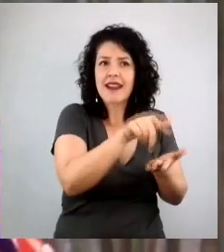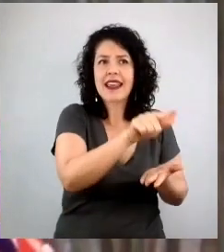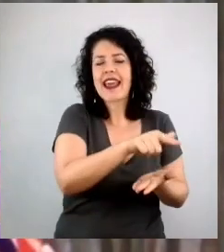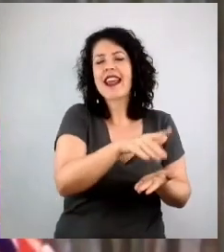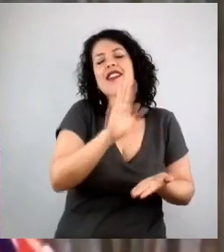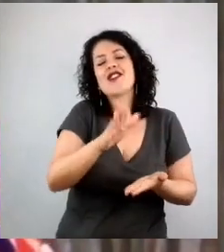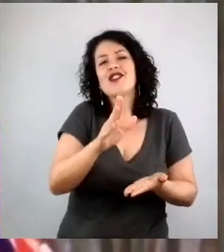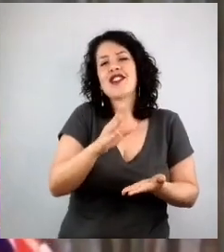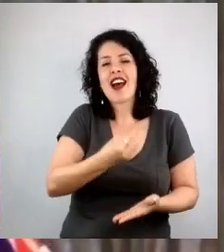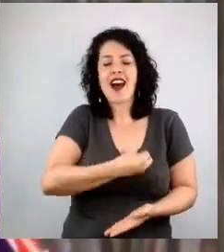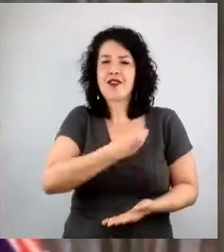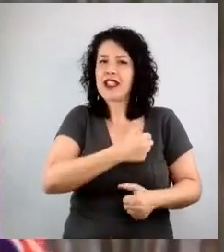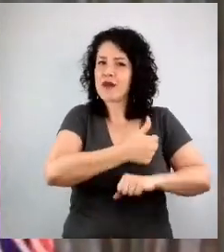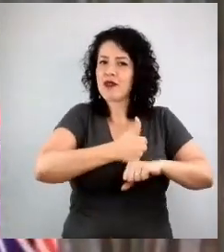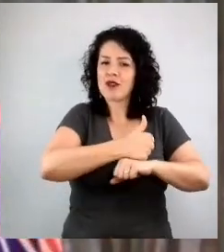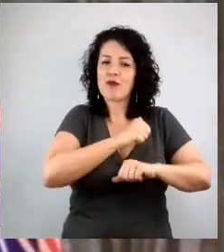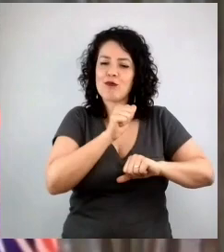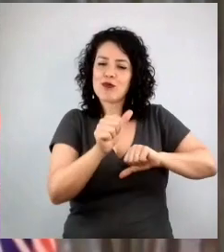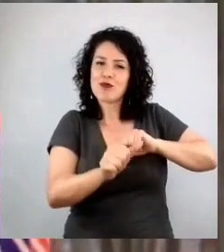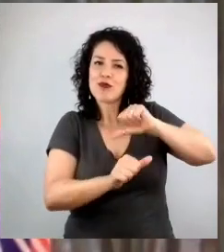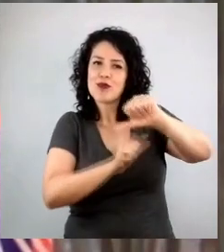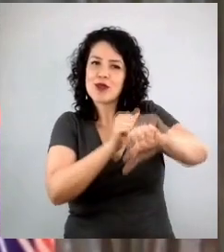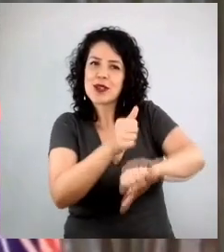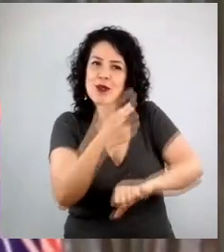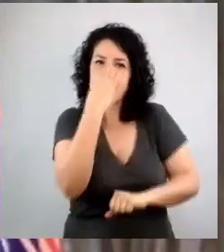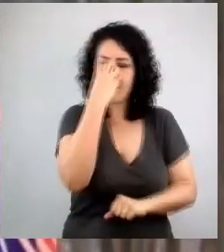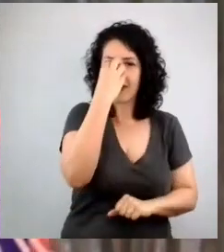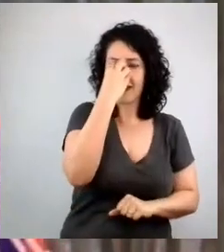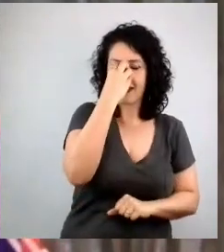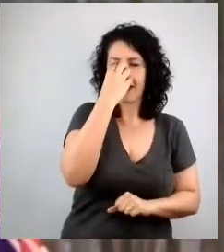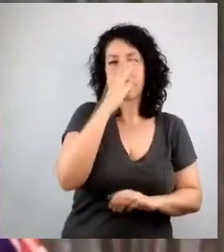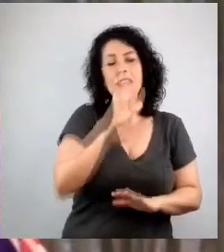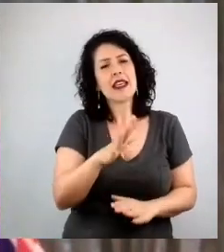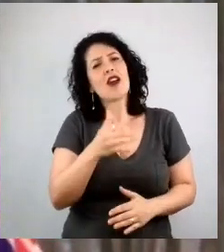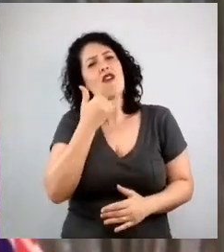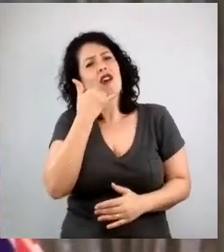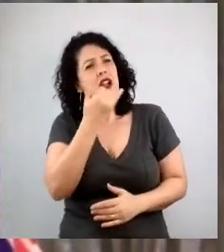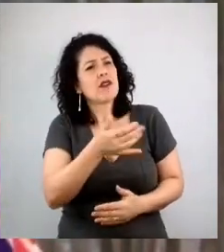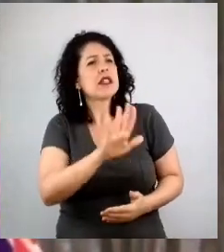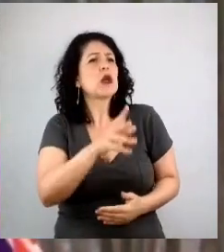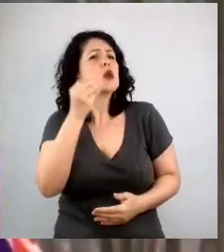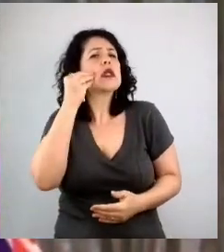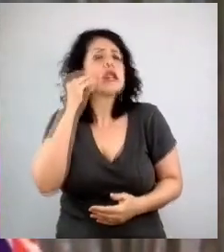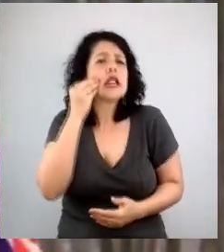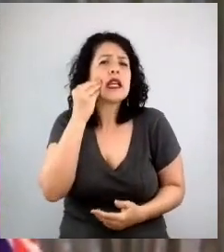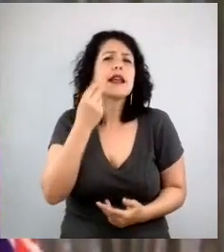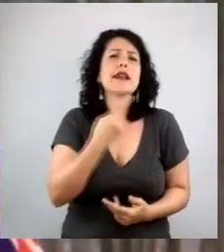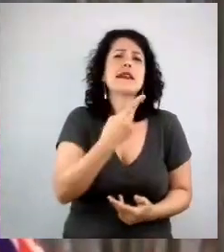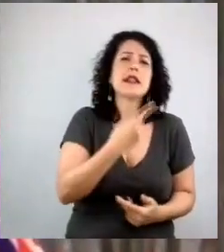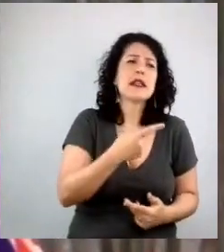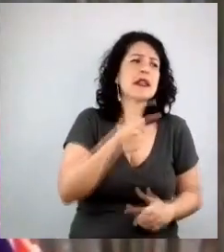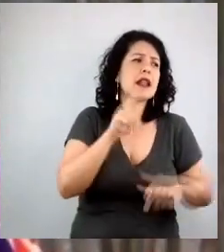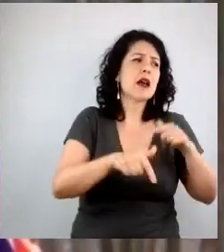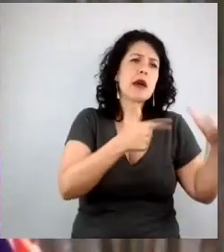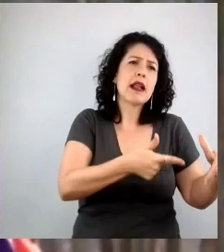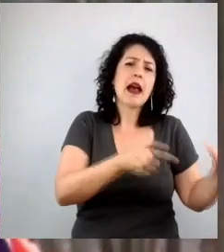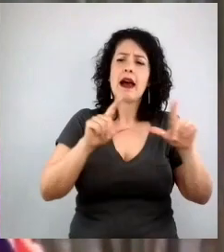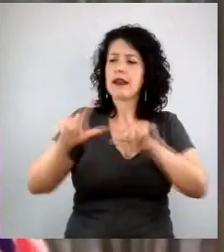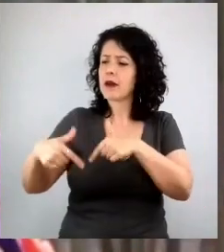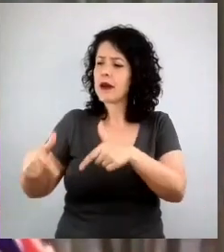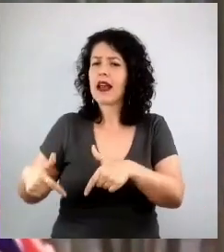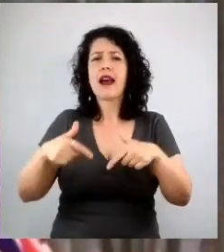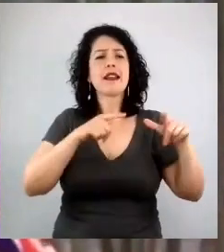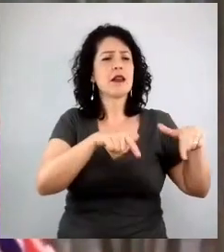E aí, eu pensava, mas por quê? Leva as duas coisas ao mesmo tempo, ganha dinheiro com propaganda. E aí, estuda Cláudio no